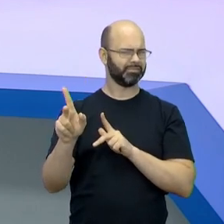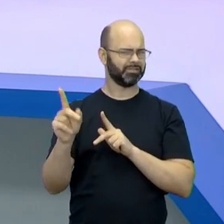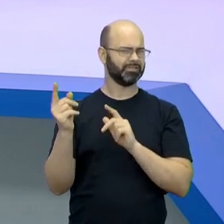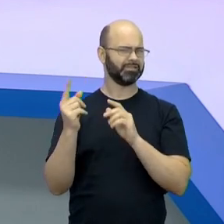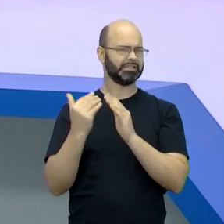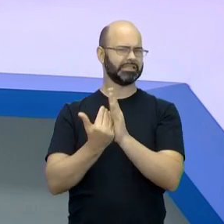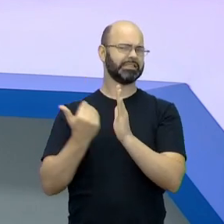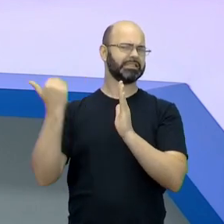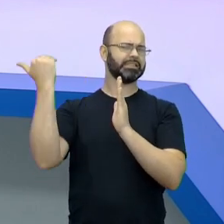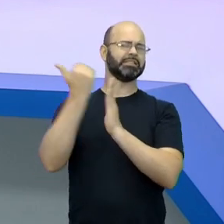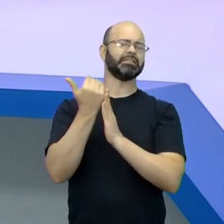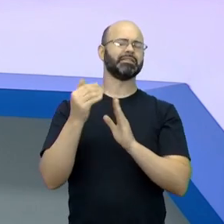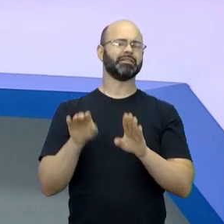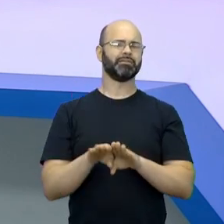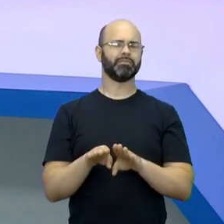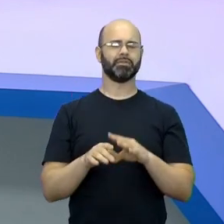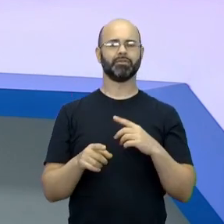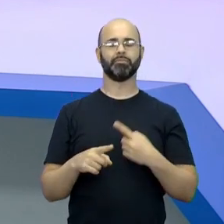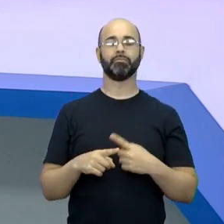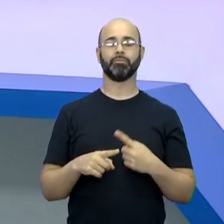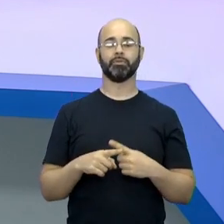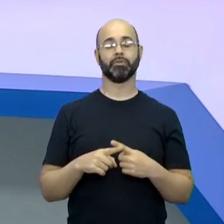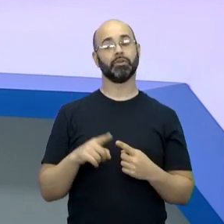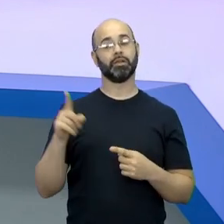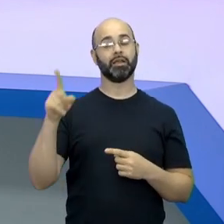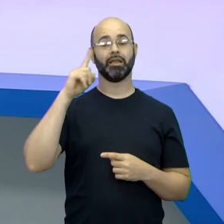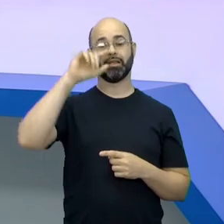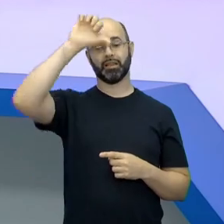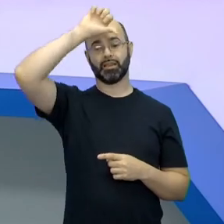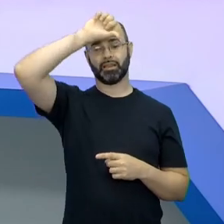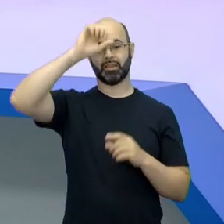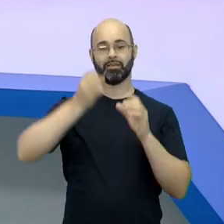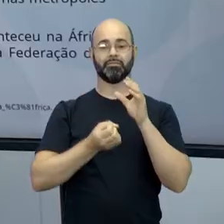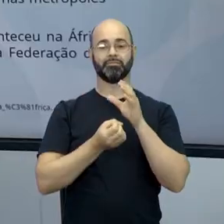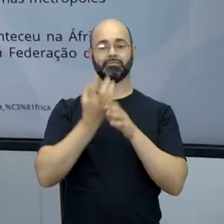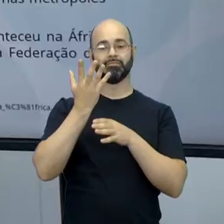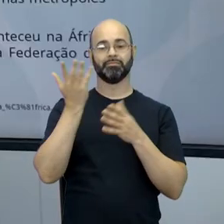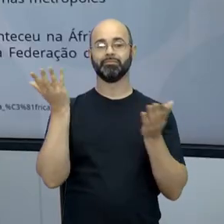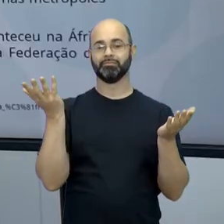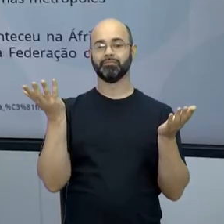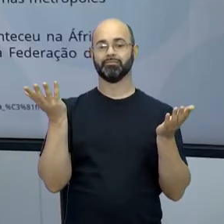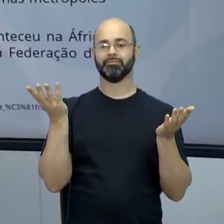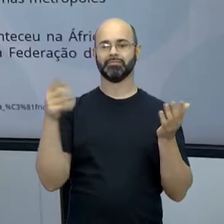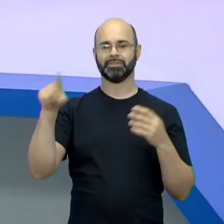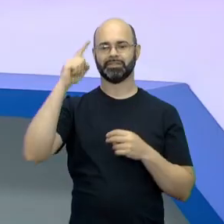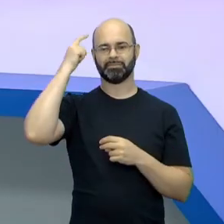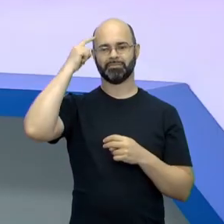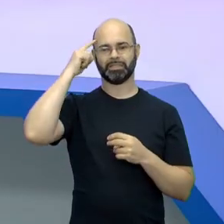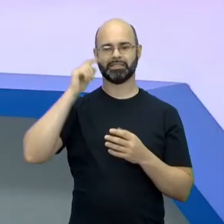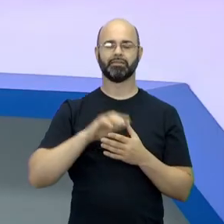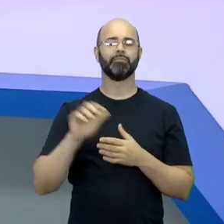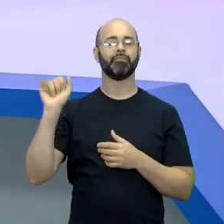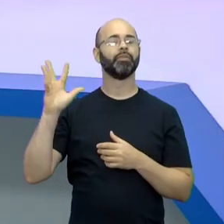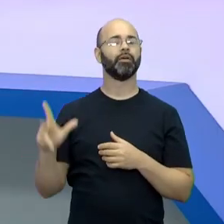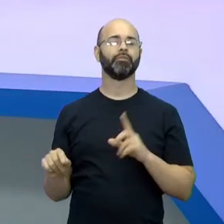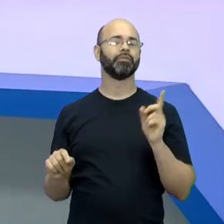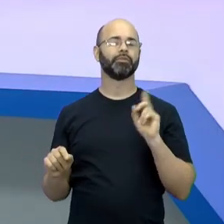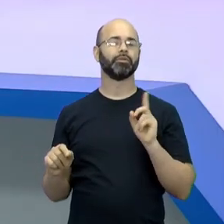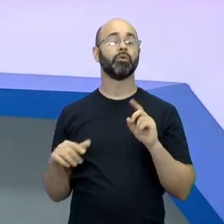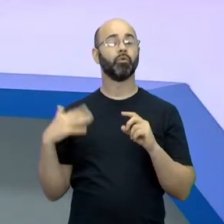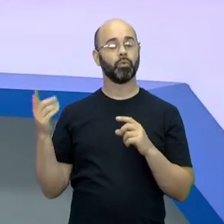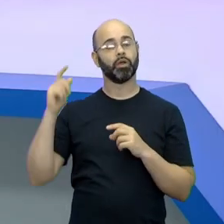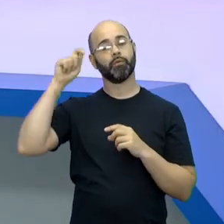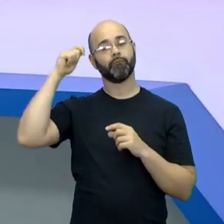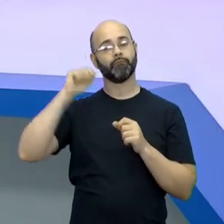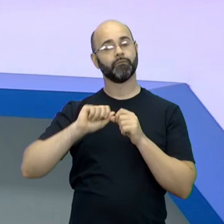exagerada aí também, né? Porque eles estão fazendo aquilo que é o estereótipo criado, da visão que eles têm. E o africano, não. Quando ele vai fazer esse